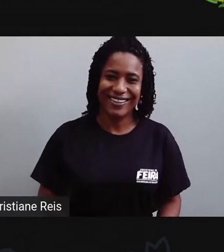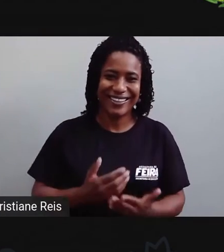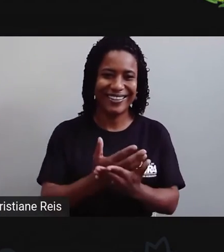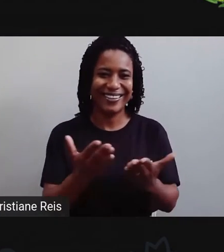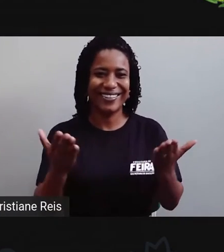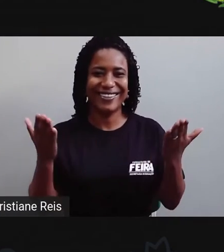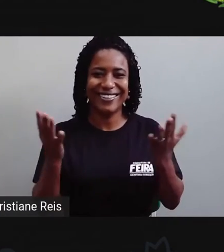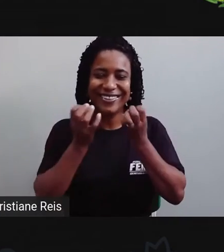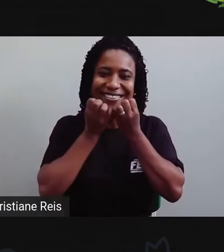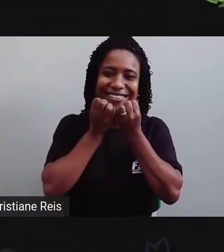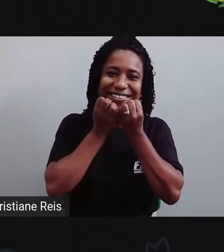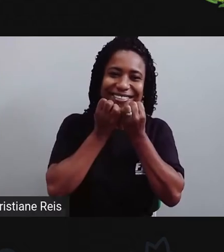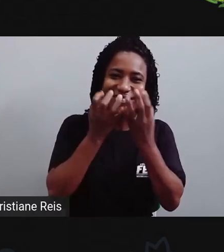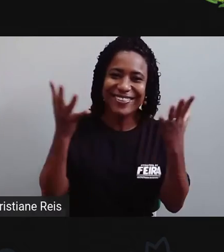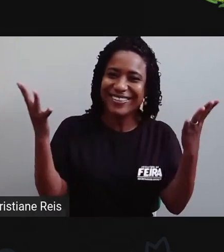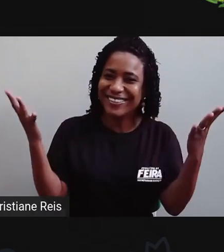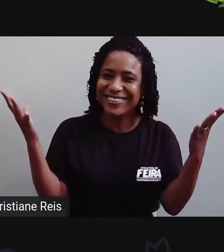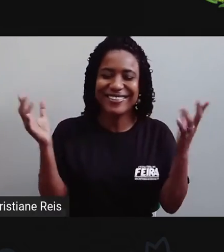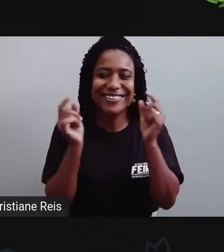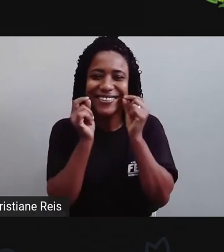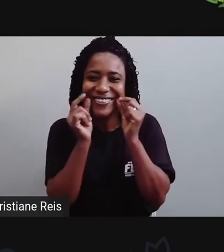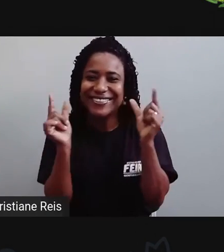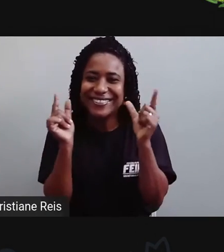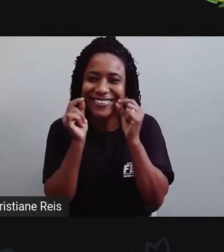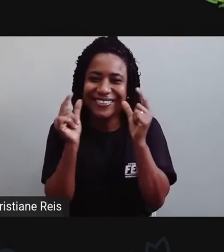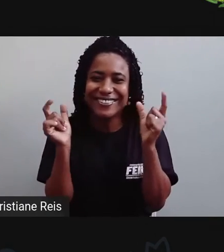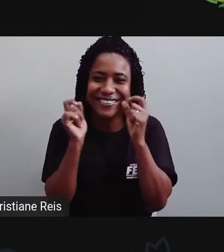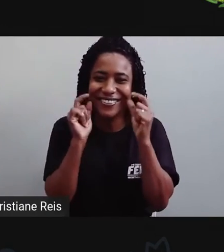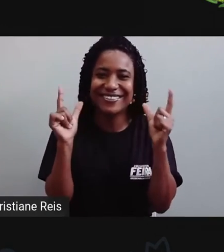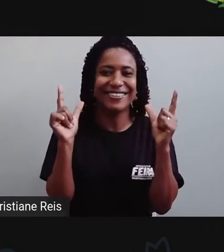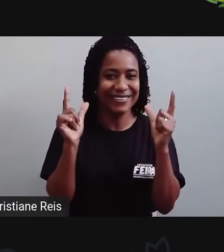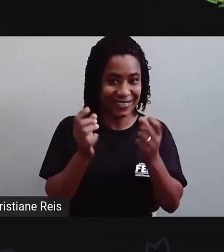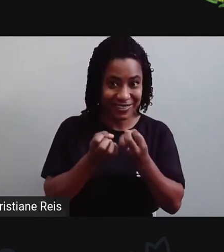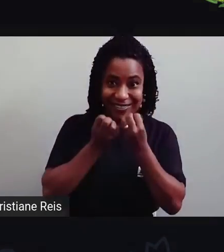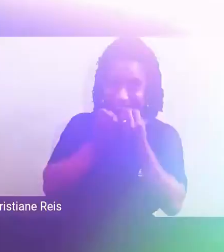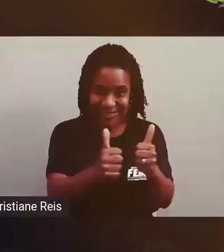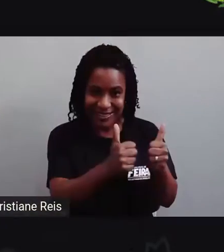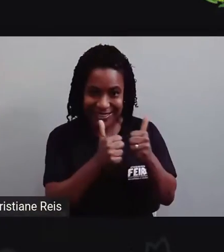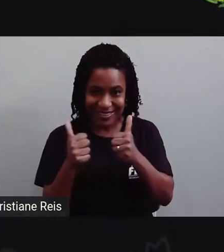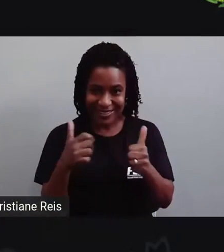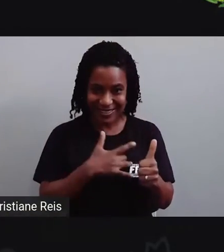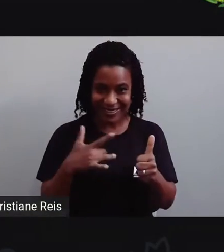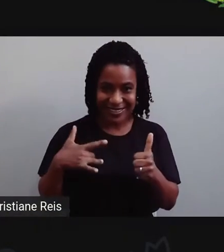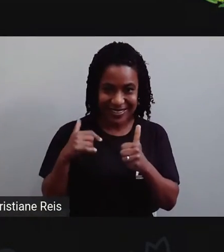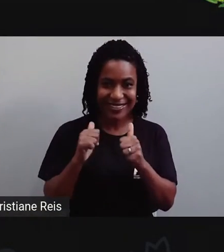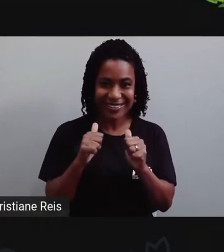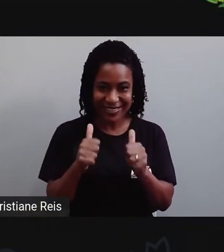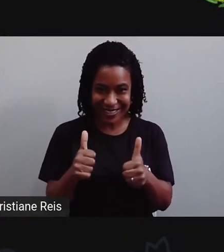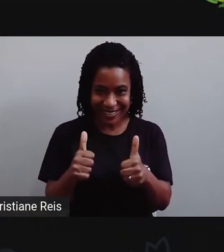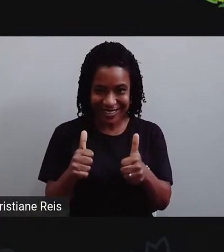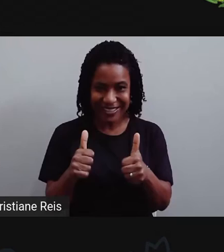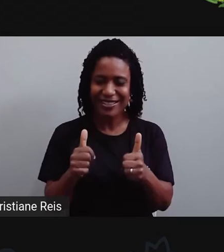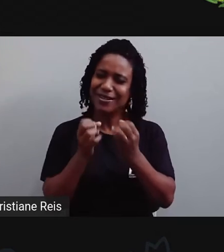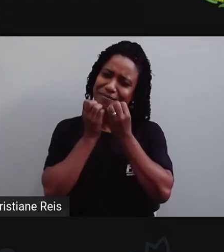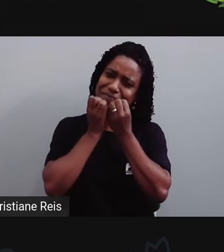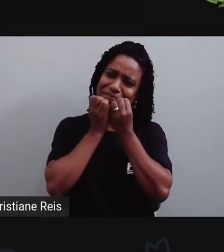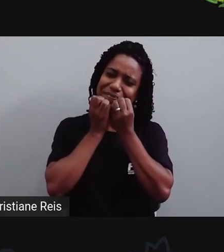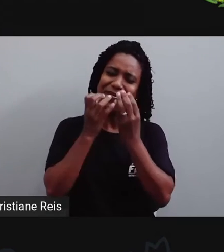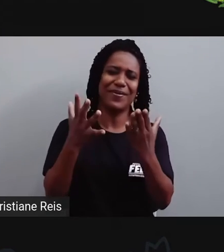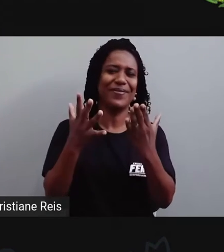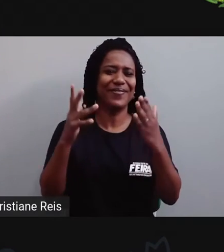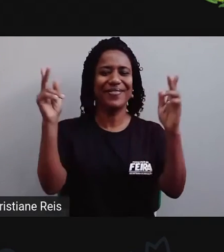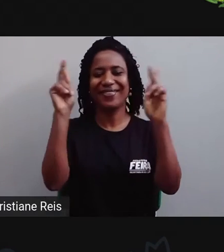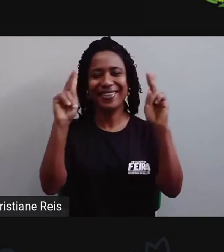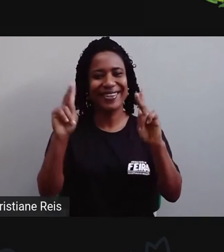Olá, meus gatíssimos e minhas gatíssimas! Como é que vocês estão? Comigo está tudo perfeito, tudo na maior